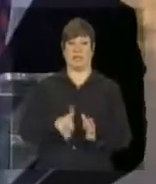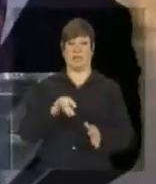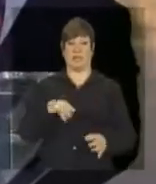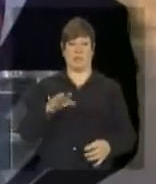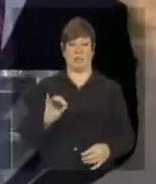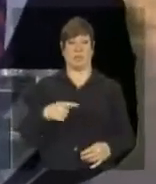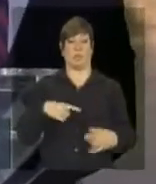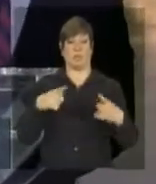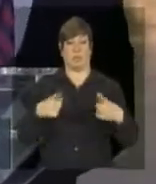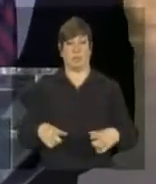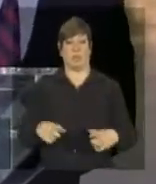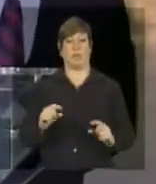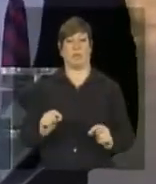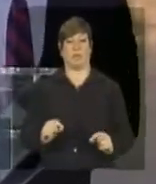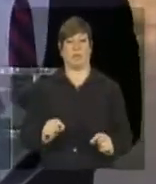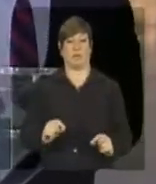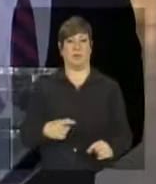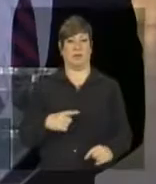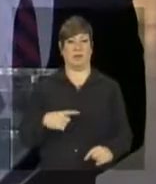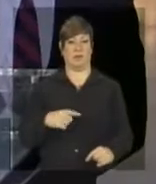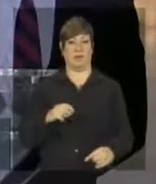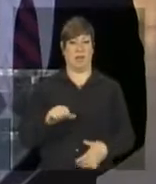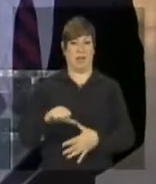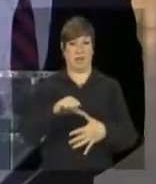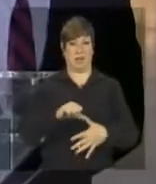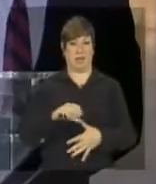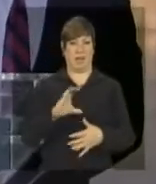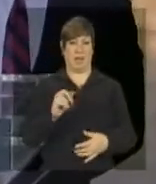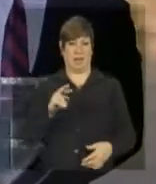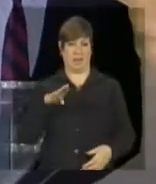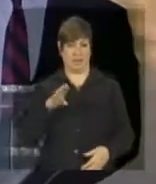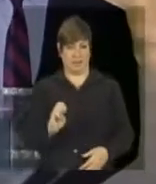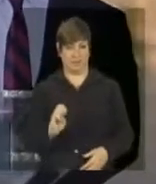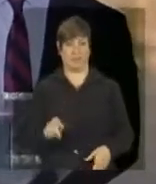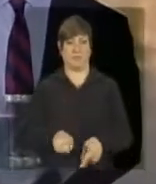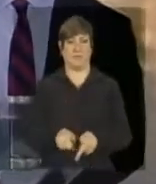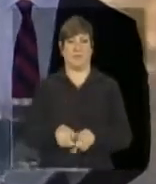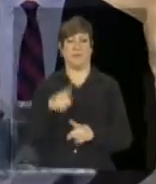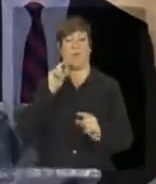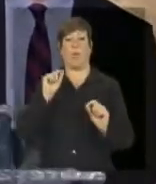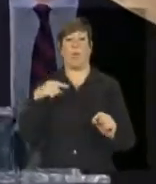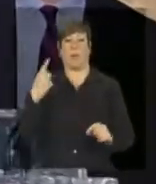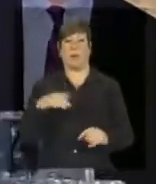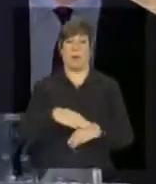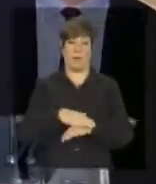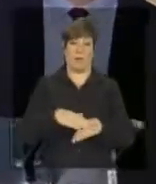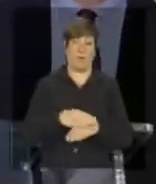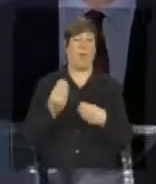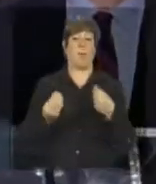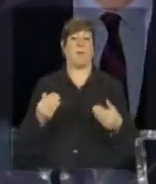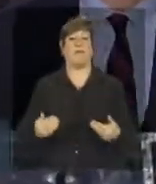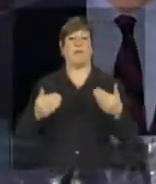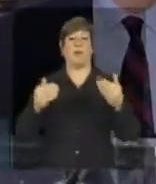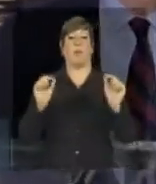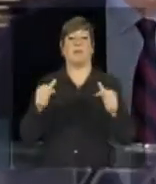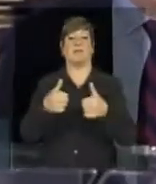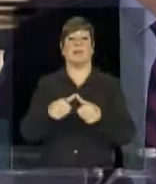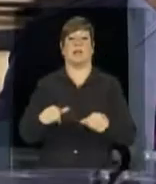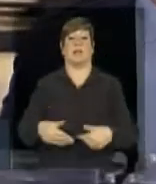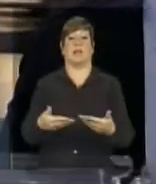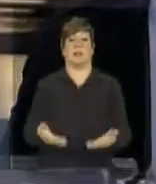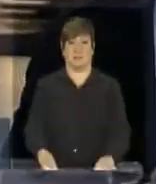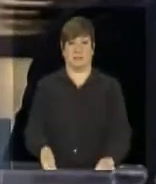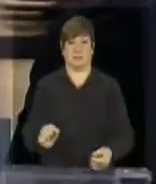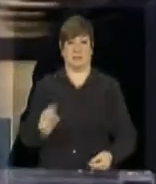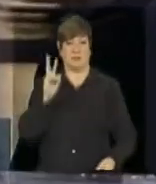de ministros do meio ambiente da América Latina e Caribe o as pessoas estão debatendo é como avançar no que está colocado então há demandas, por exemplo de como avançar